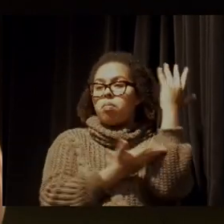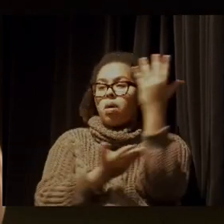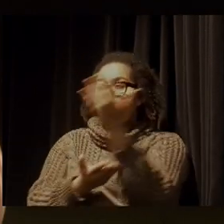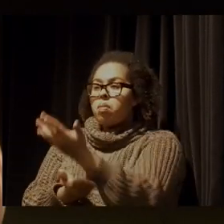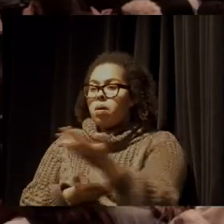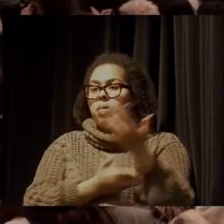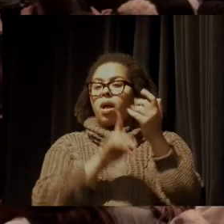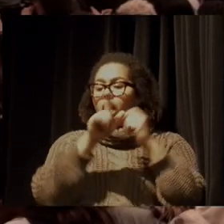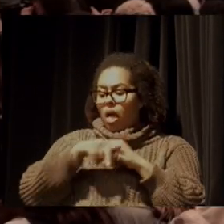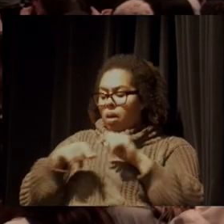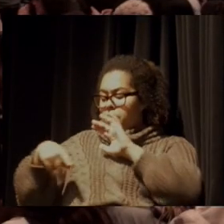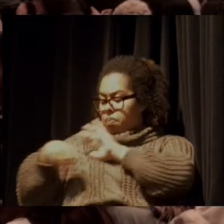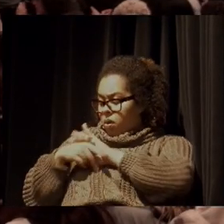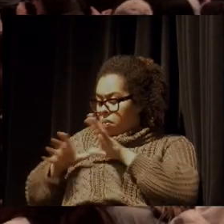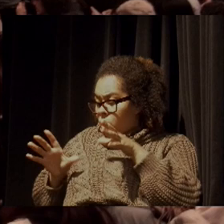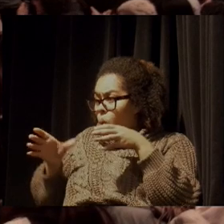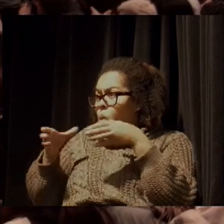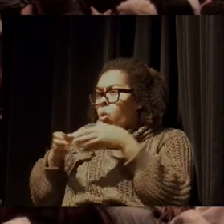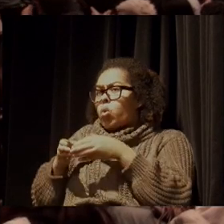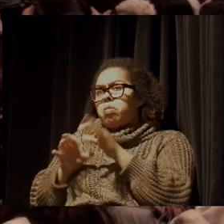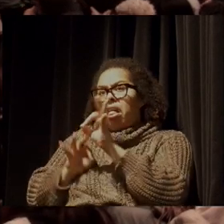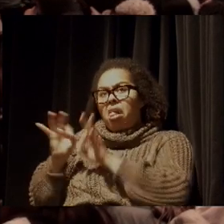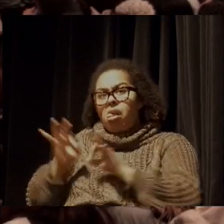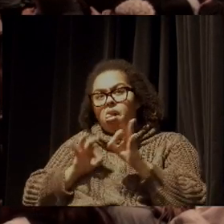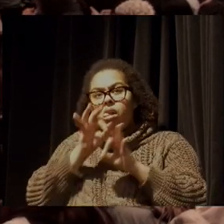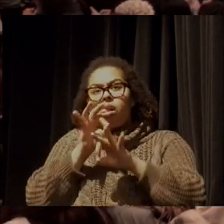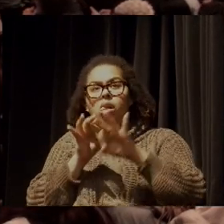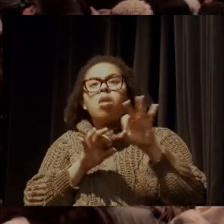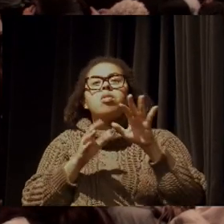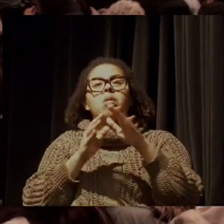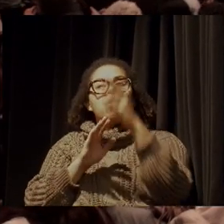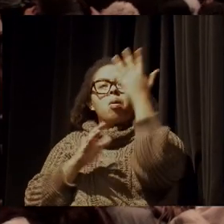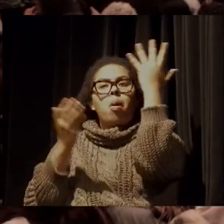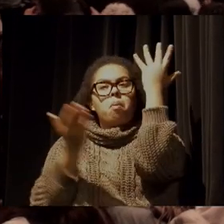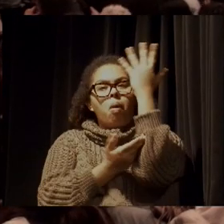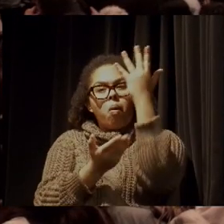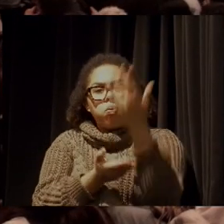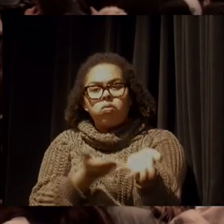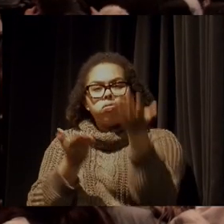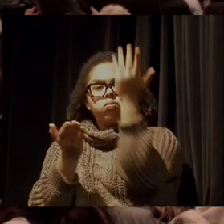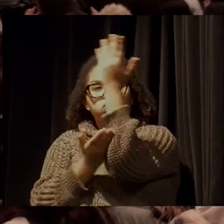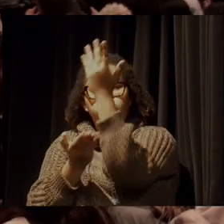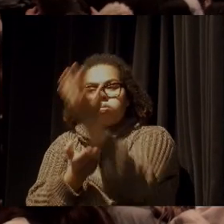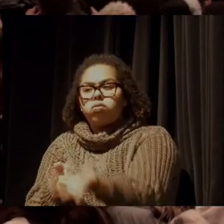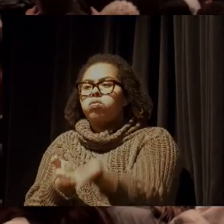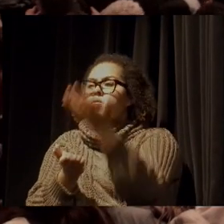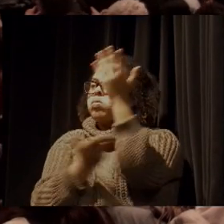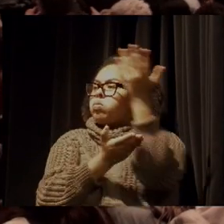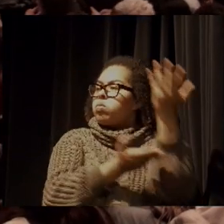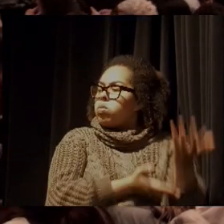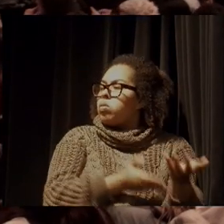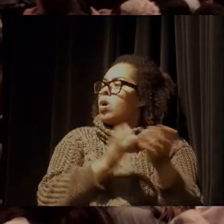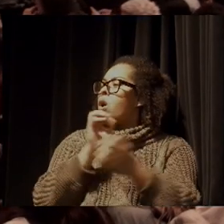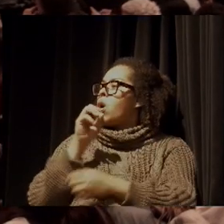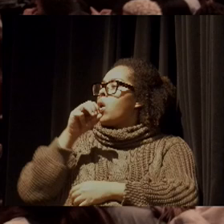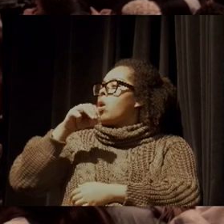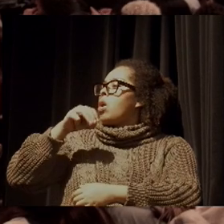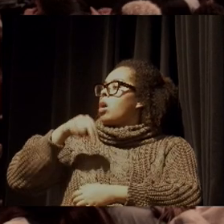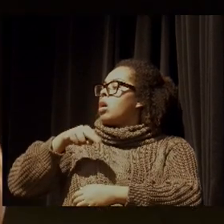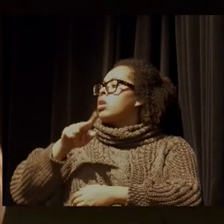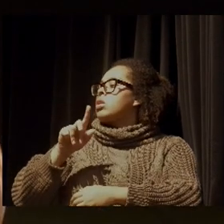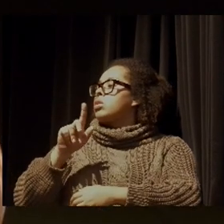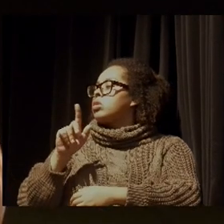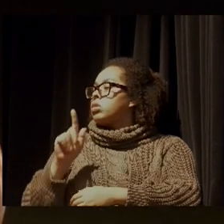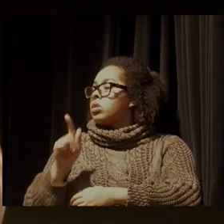crime organizado. Quer dizer, quando se fala da soberania brasileira, das ONGs, tem uma CPI no Congresso